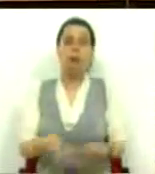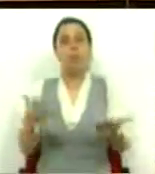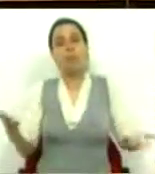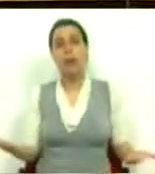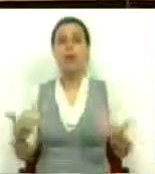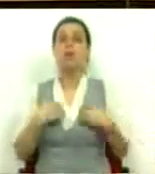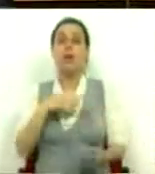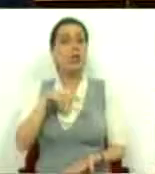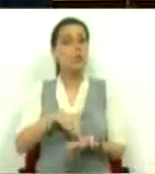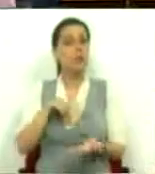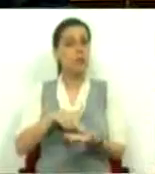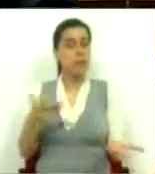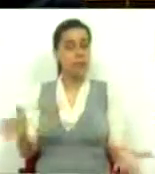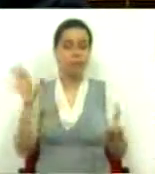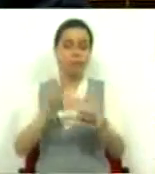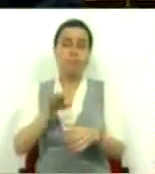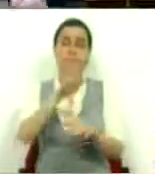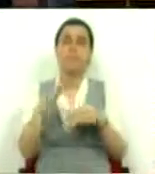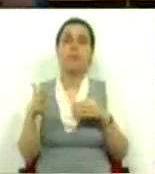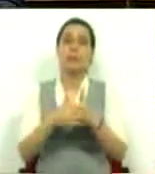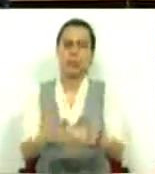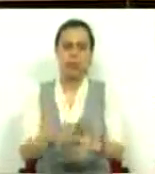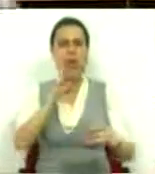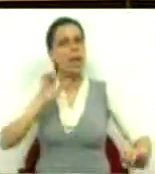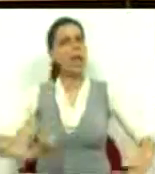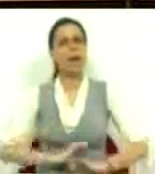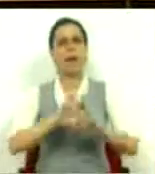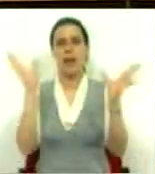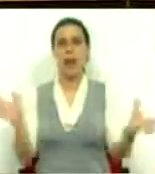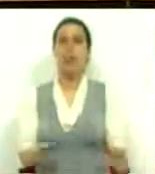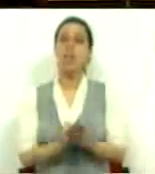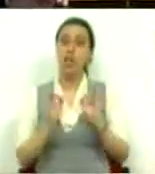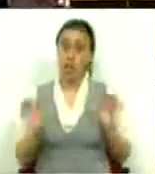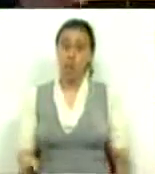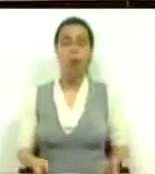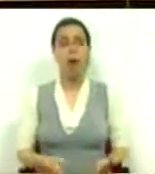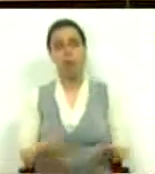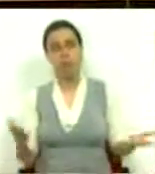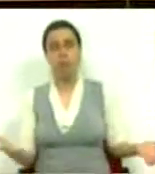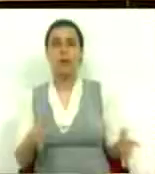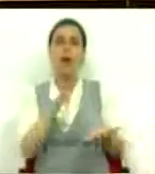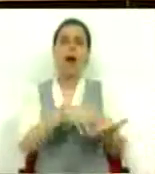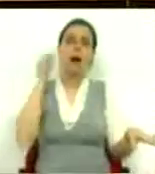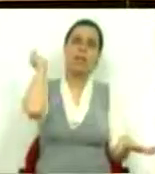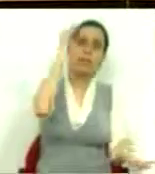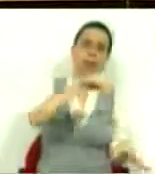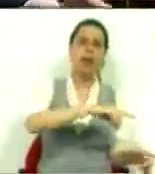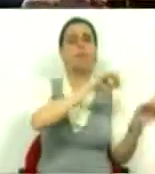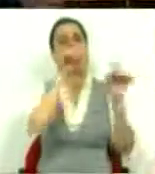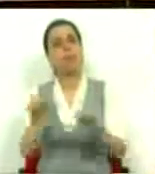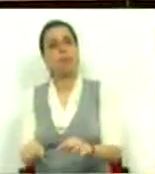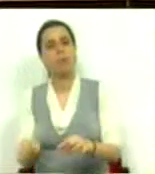E, portanto, a nossa posição acerca desse processo é claríssima e igual, quer seja na Assembleia da República,